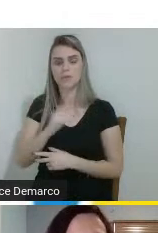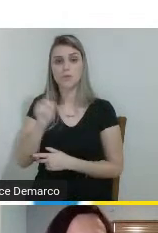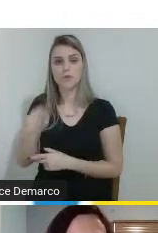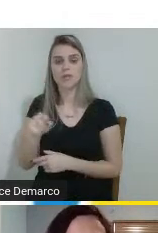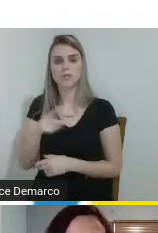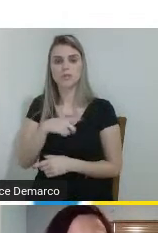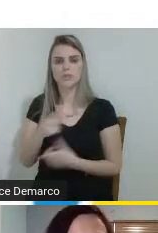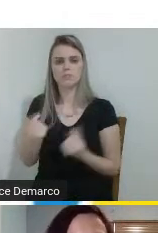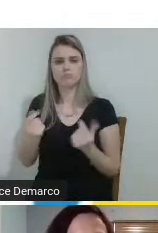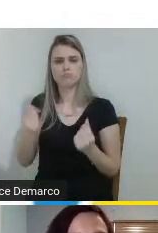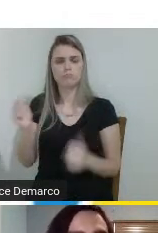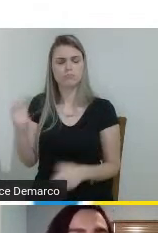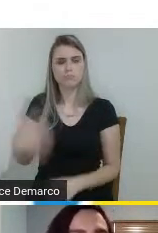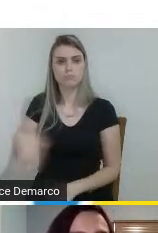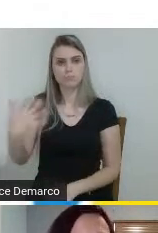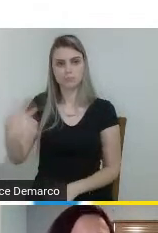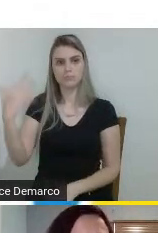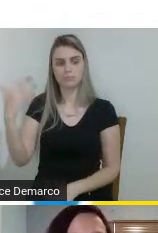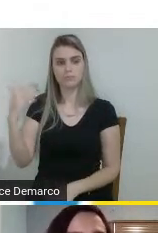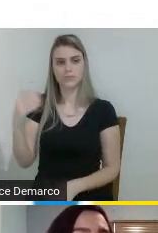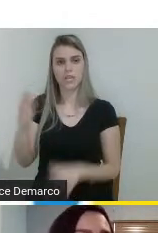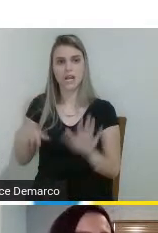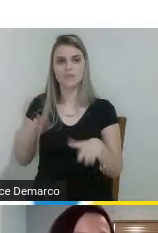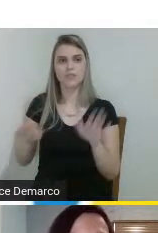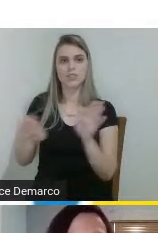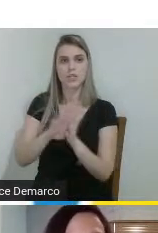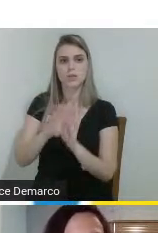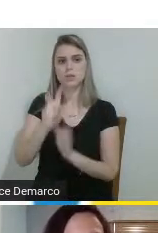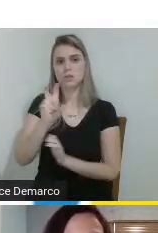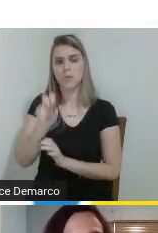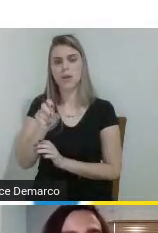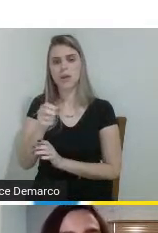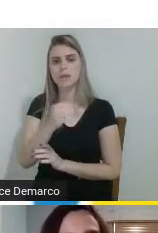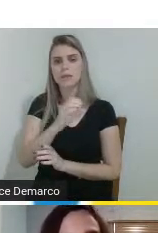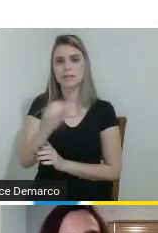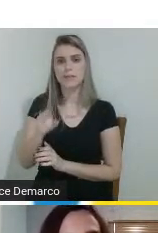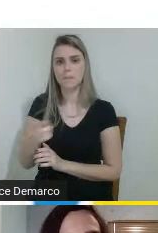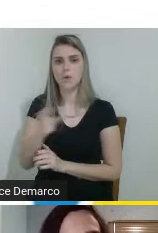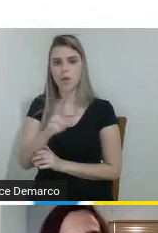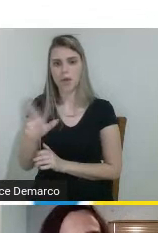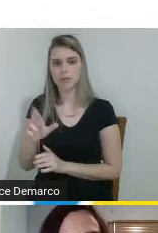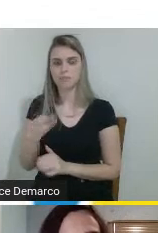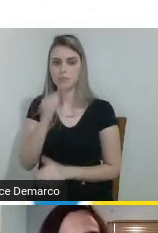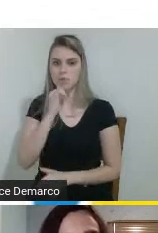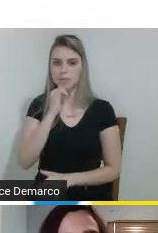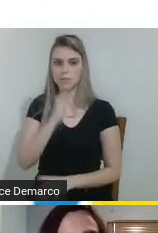muito elevado, às vezes chegando a 50 ou 100 mil reais, por exemplo. Pode passar.